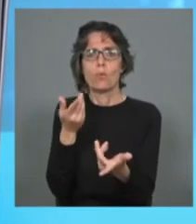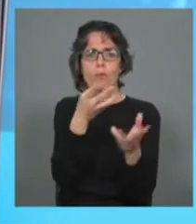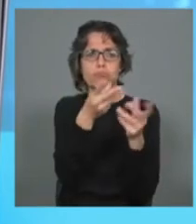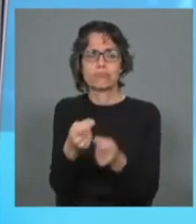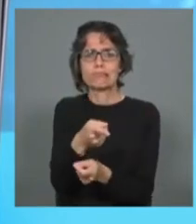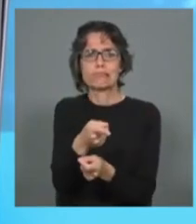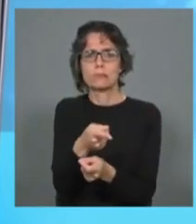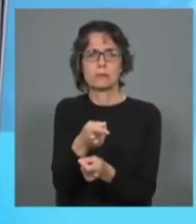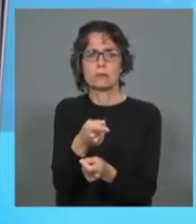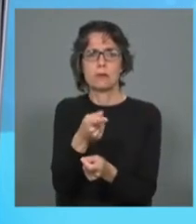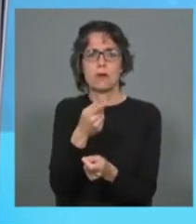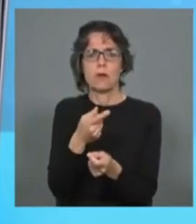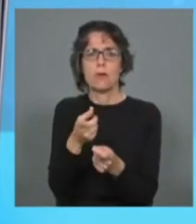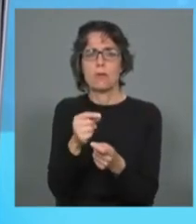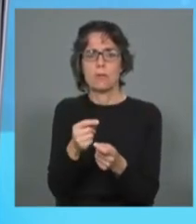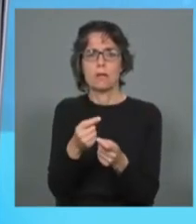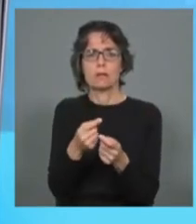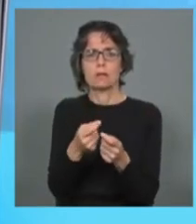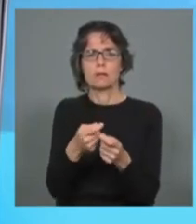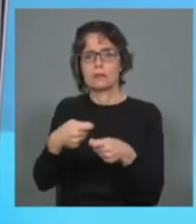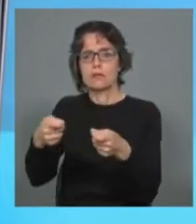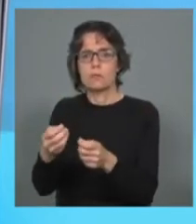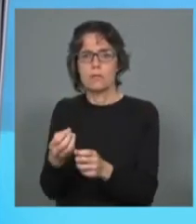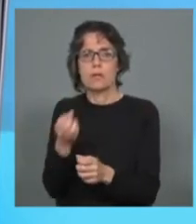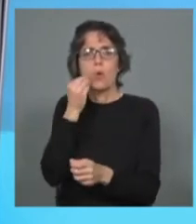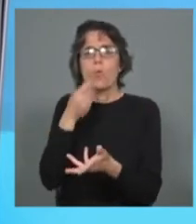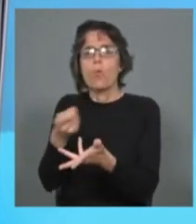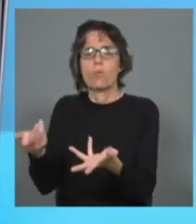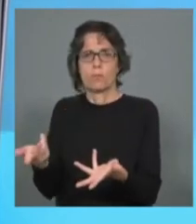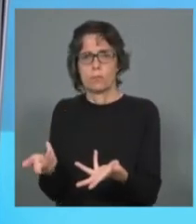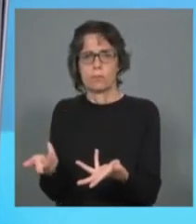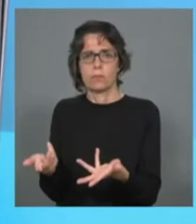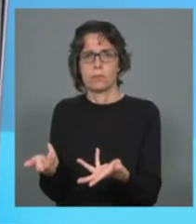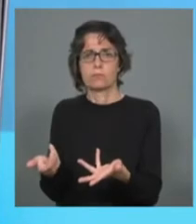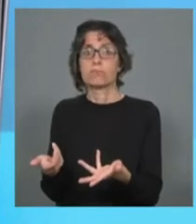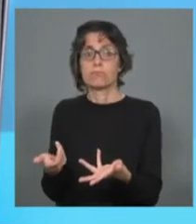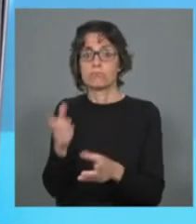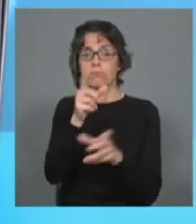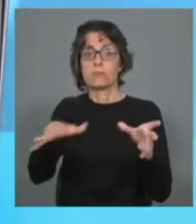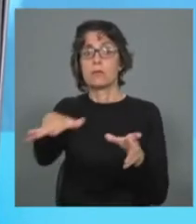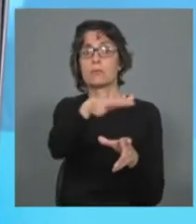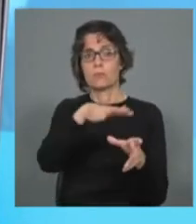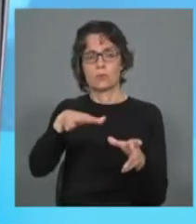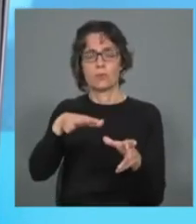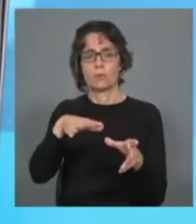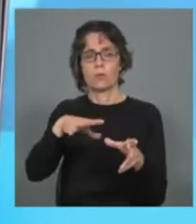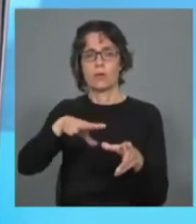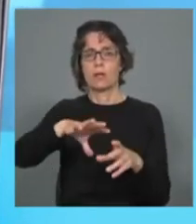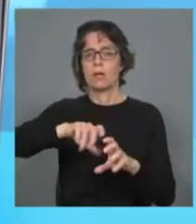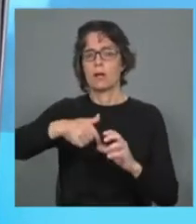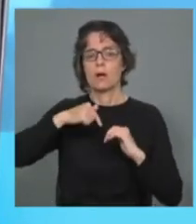que são necessárias pagar, e portanto é uma população muito desesperada,